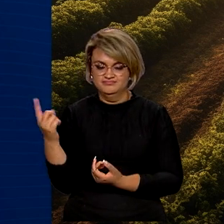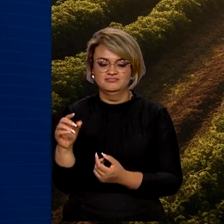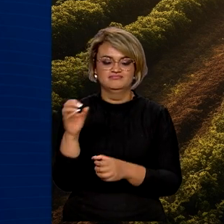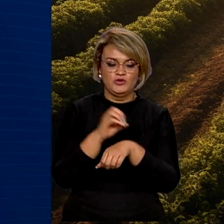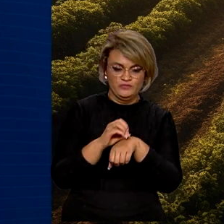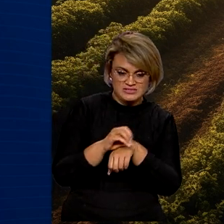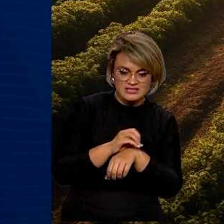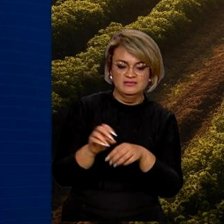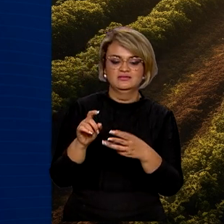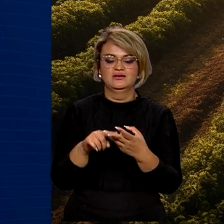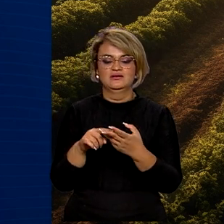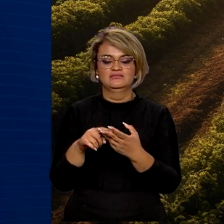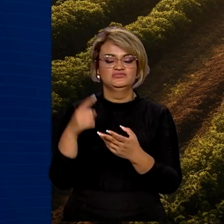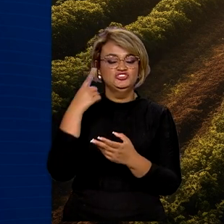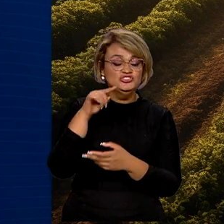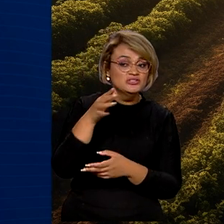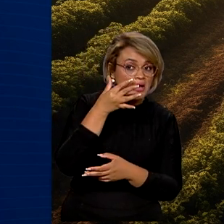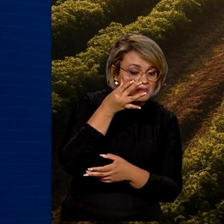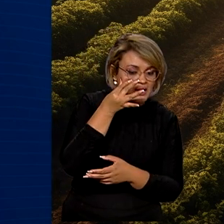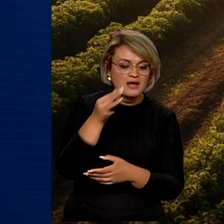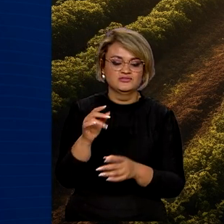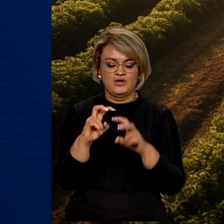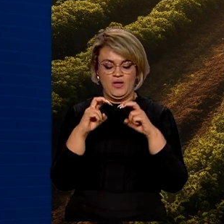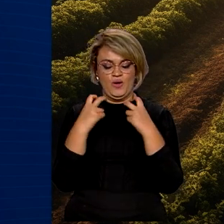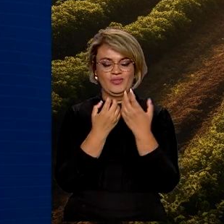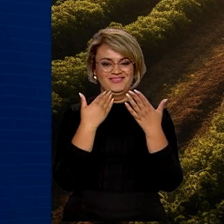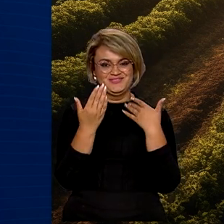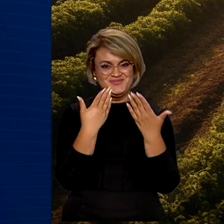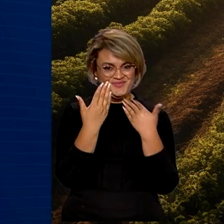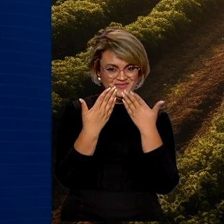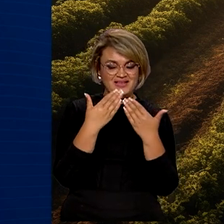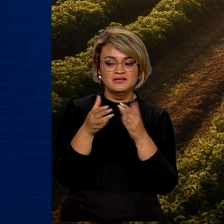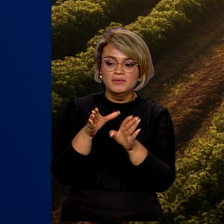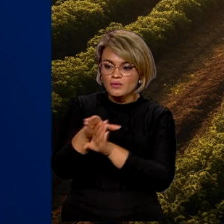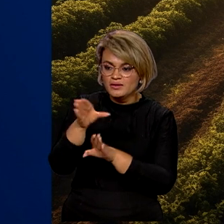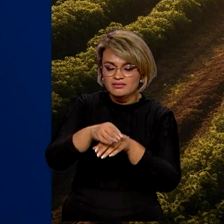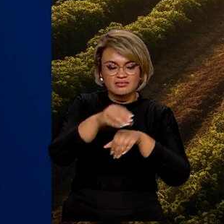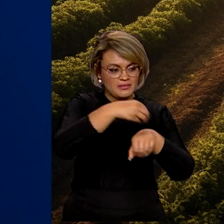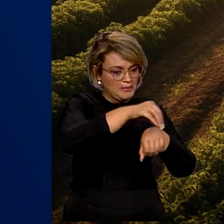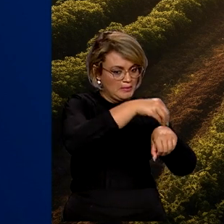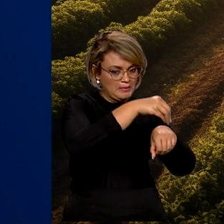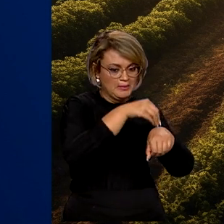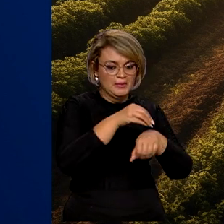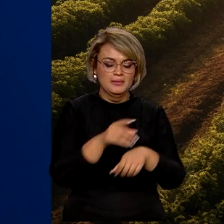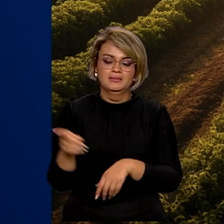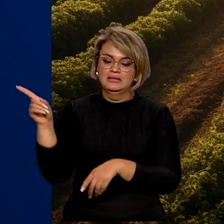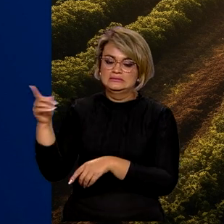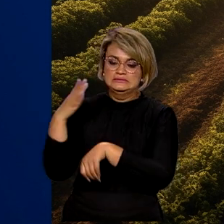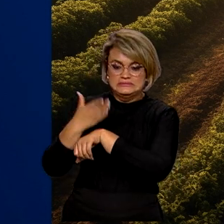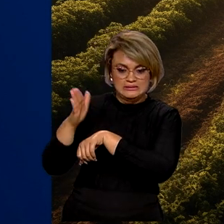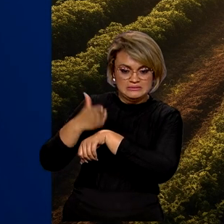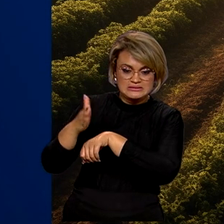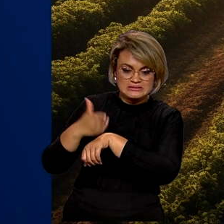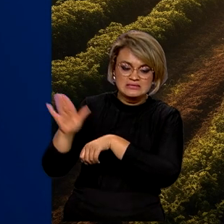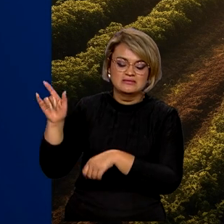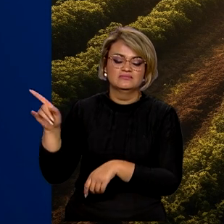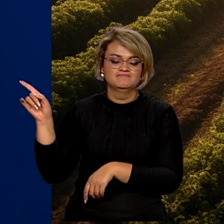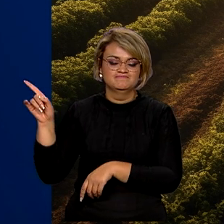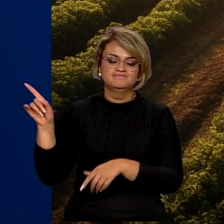oficinas, dias de campo, rodas de conversas para orientação técnica, capacitação e